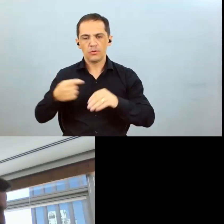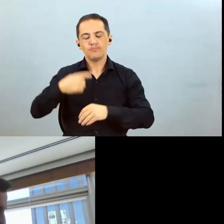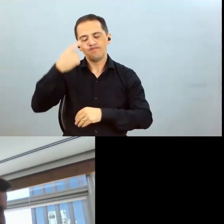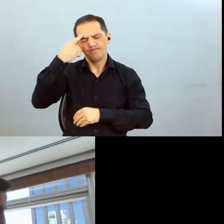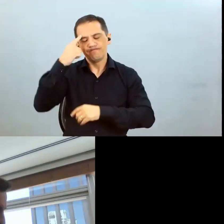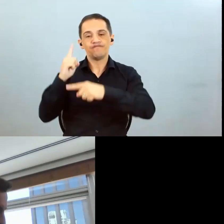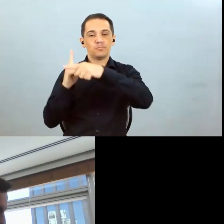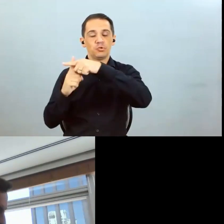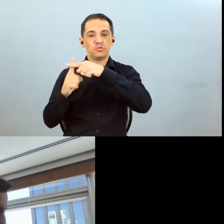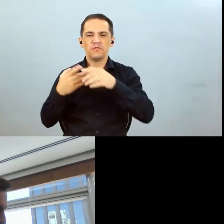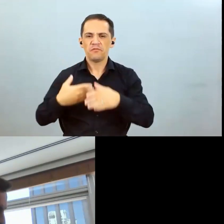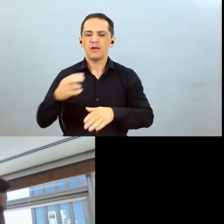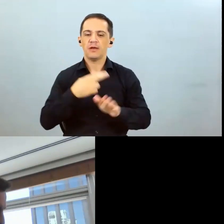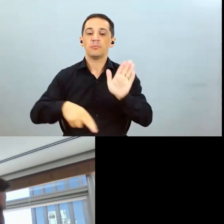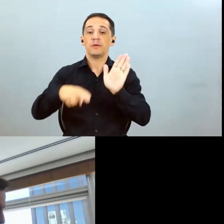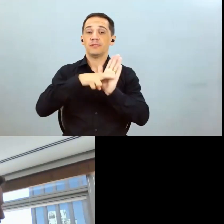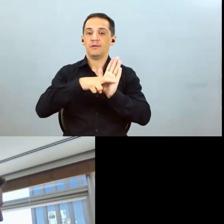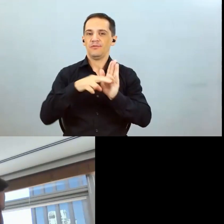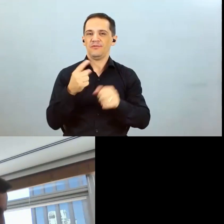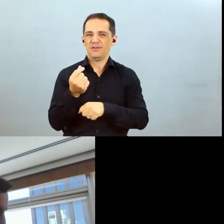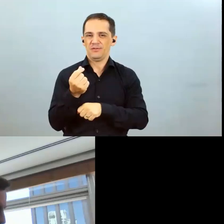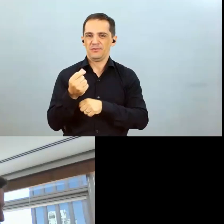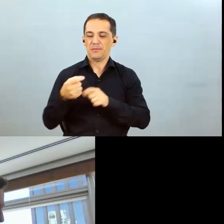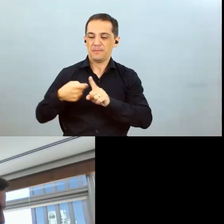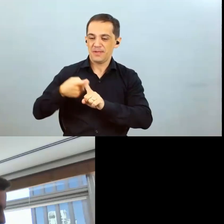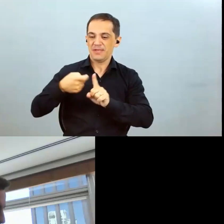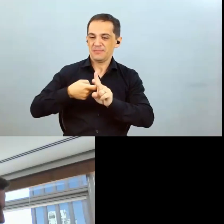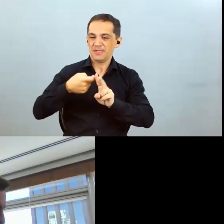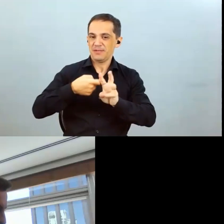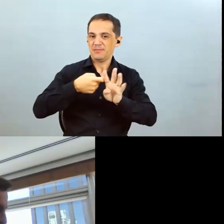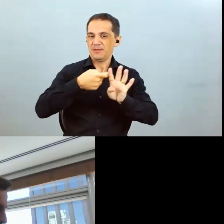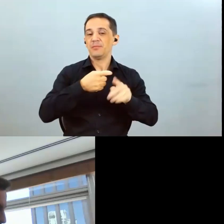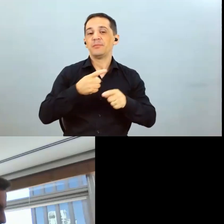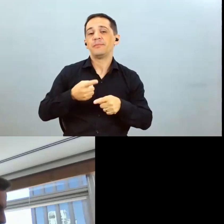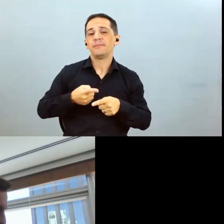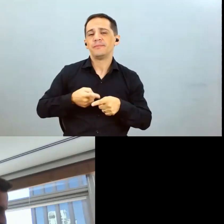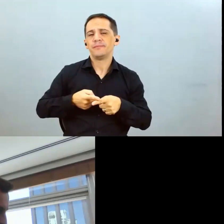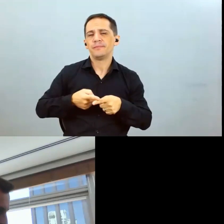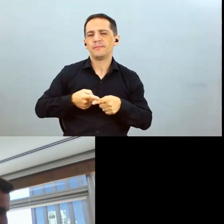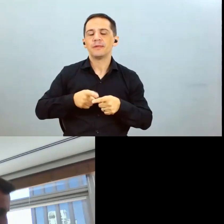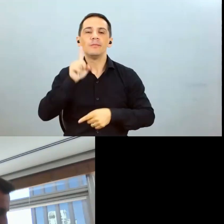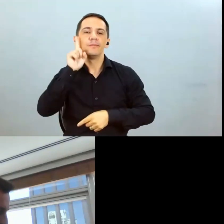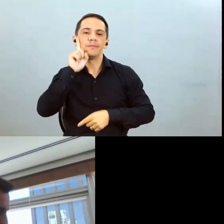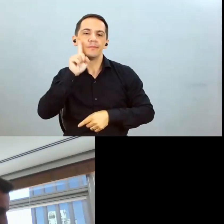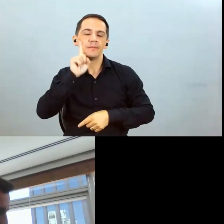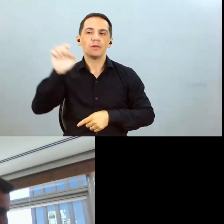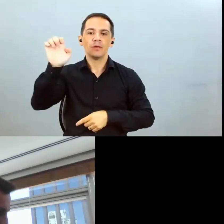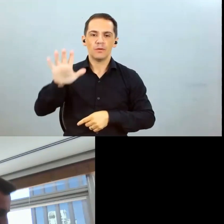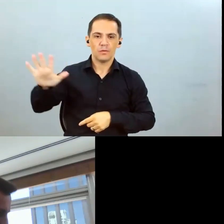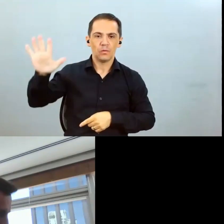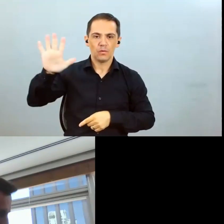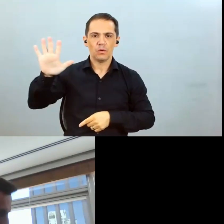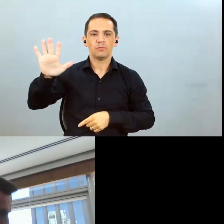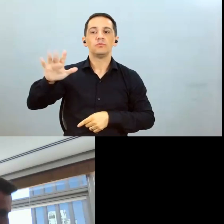recuperações de preço ao longo dos próximos meses em função de que Estados Unidos e Europa voltaram a